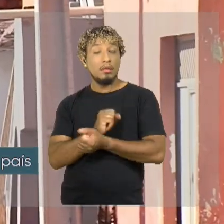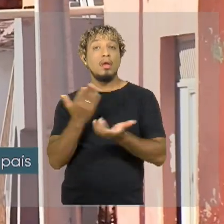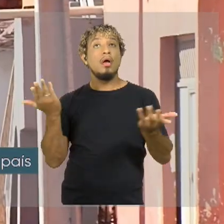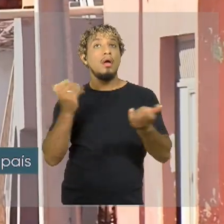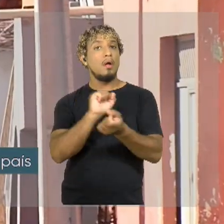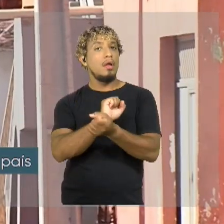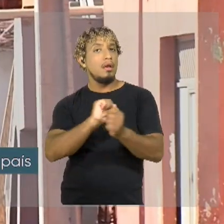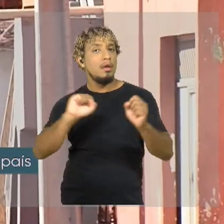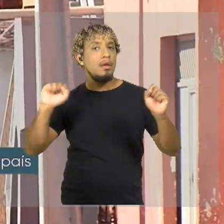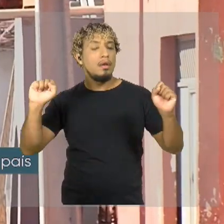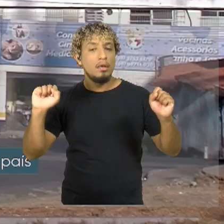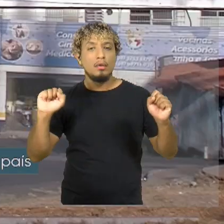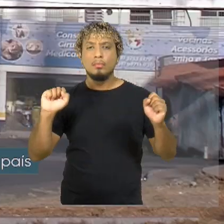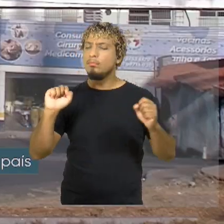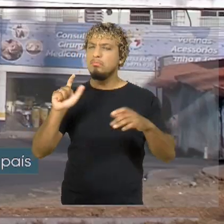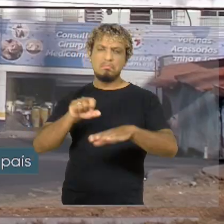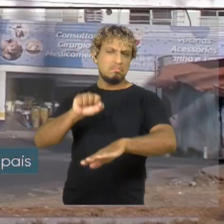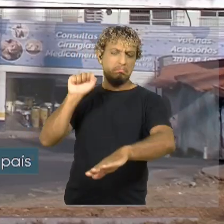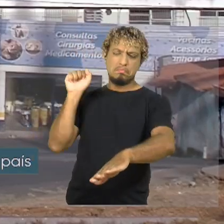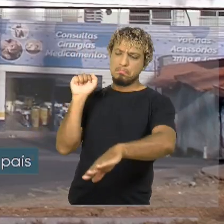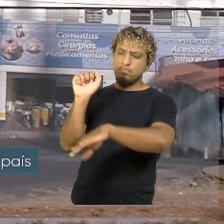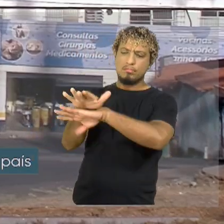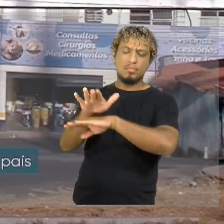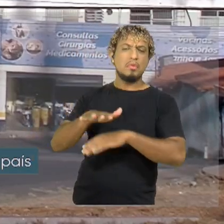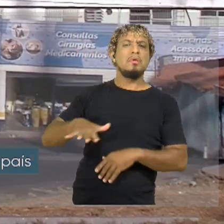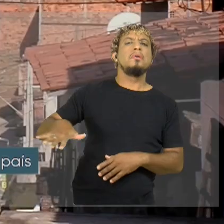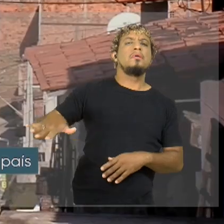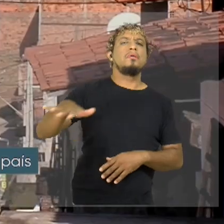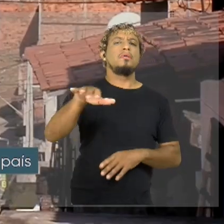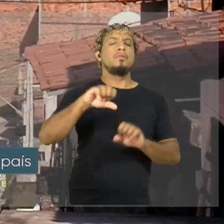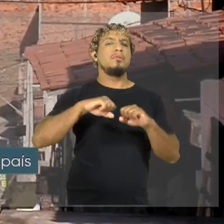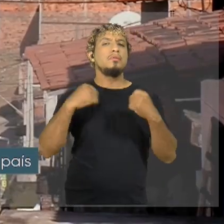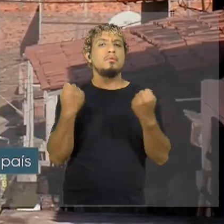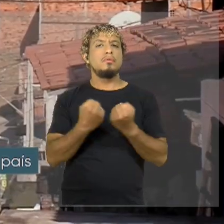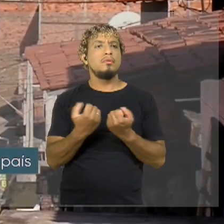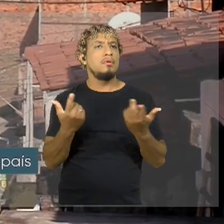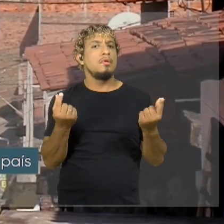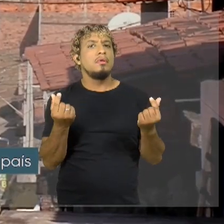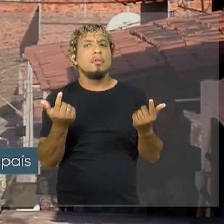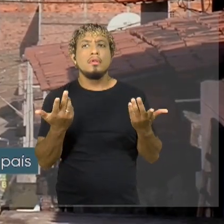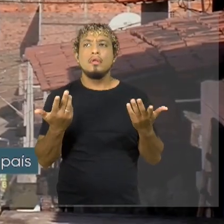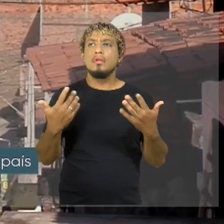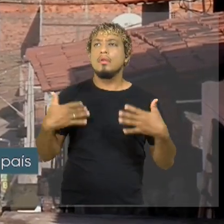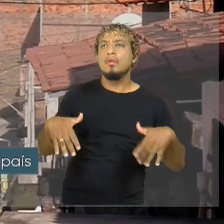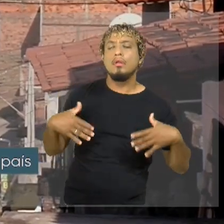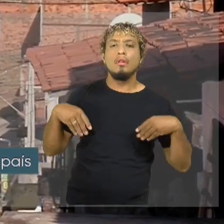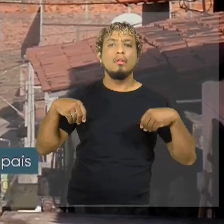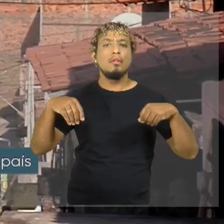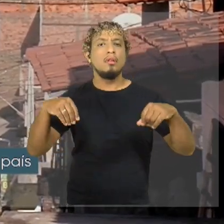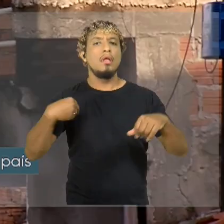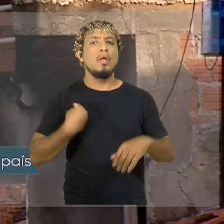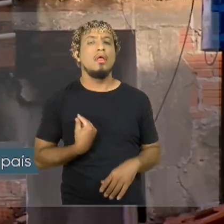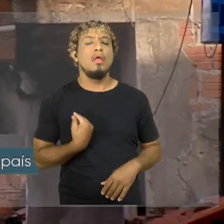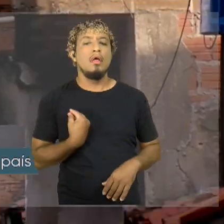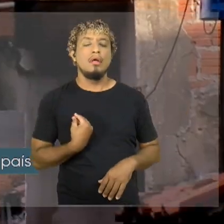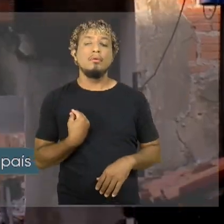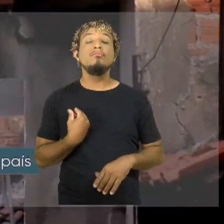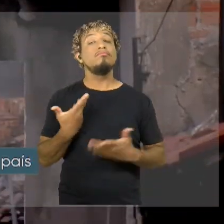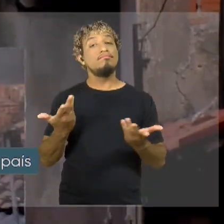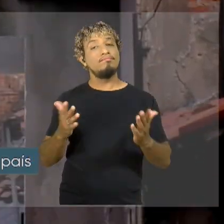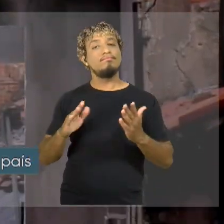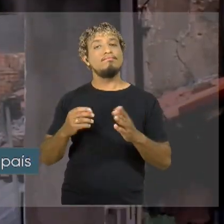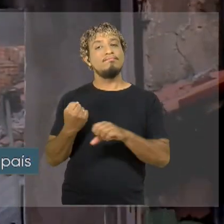agora livres, foram lançados à margem da sociedade, sem posses ou terras para viverem. Foram as